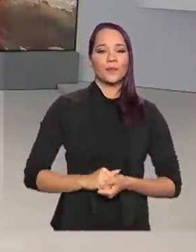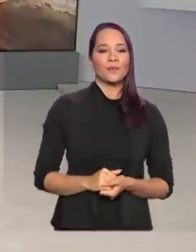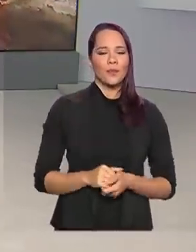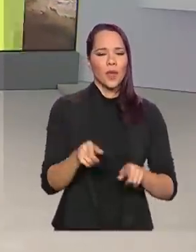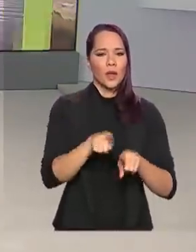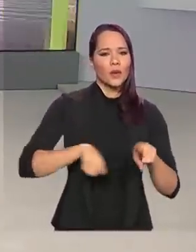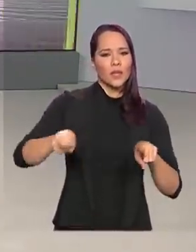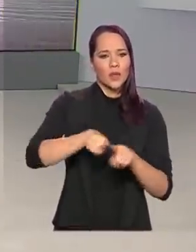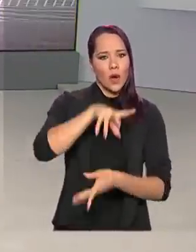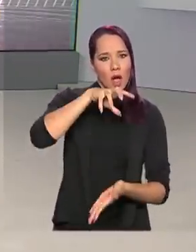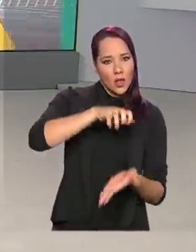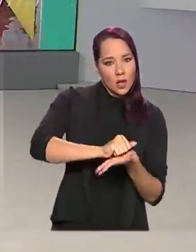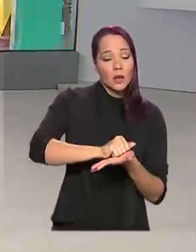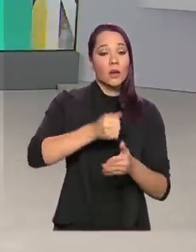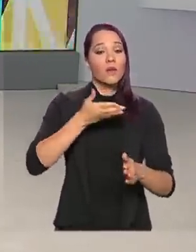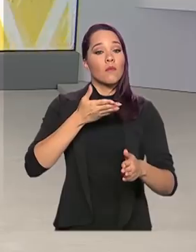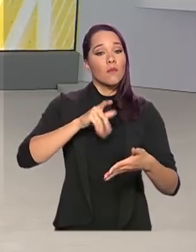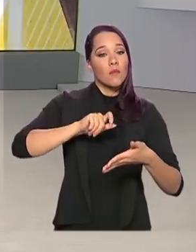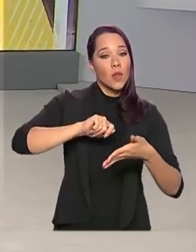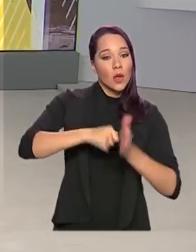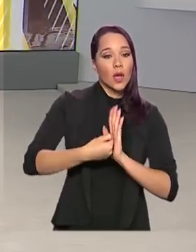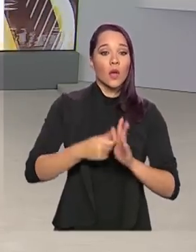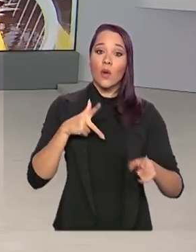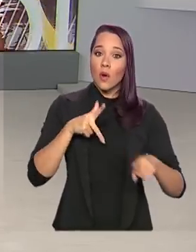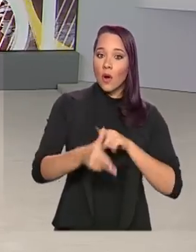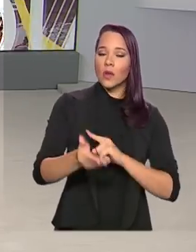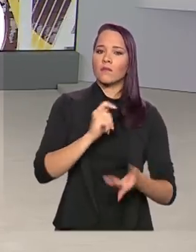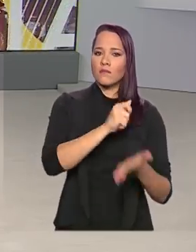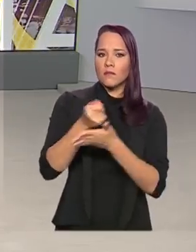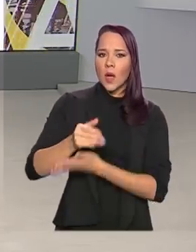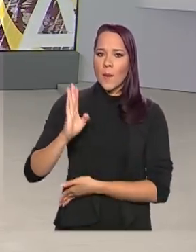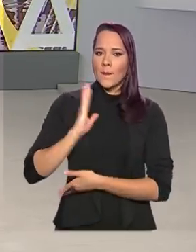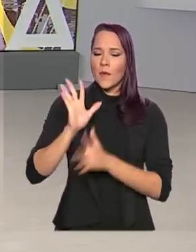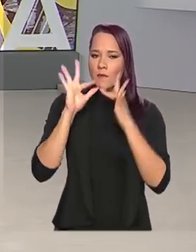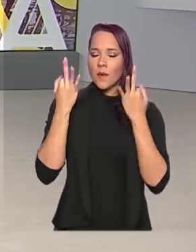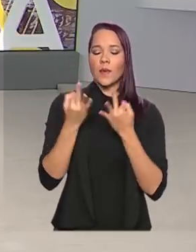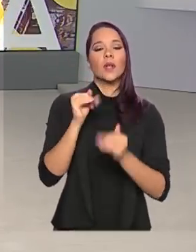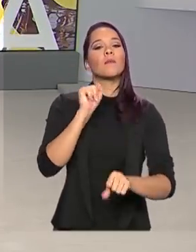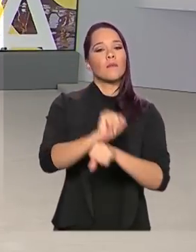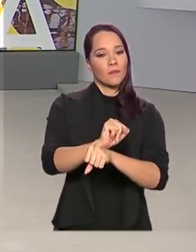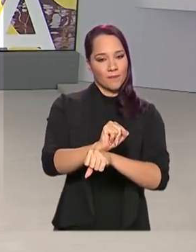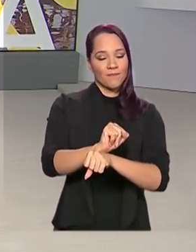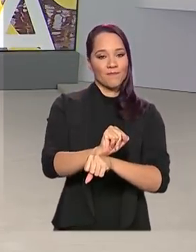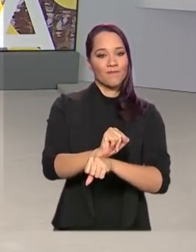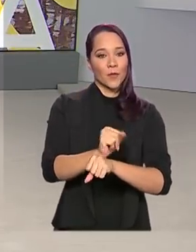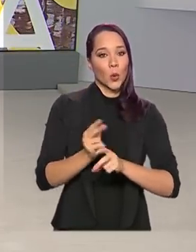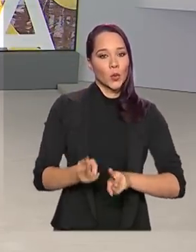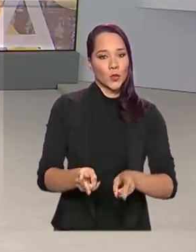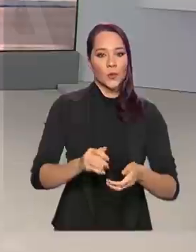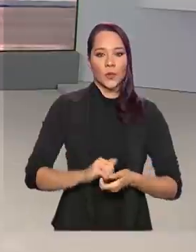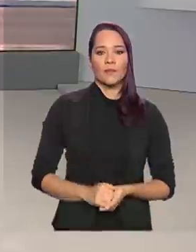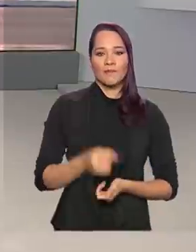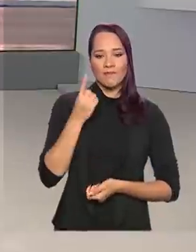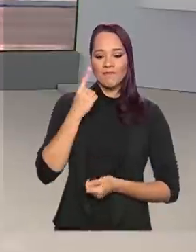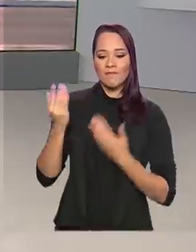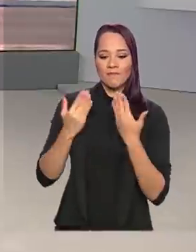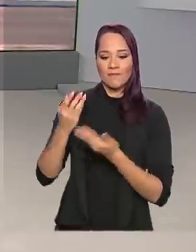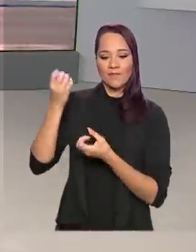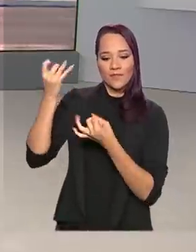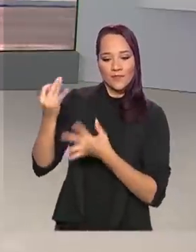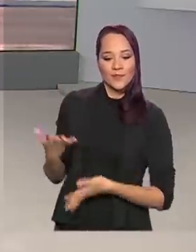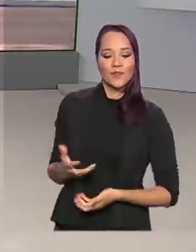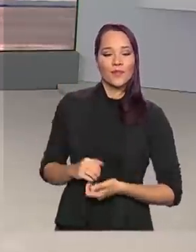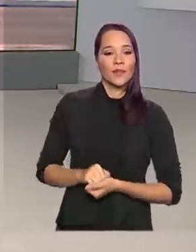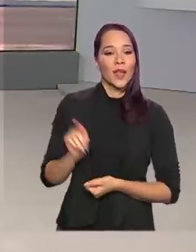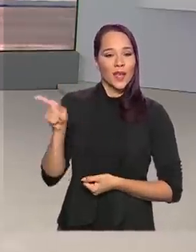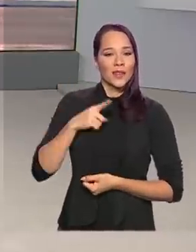Atualizações cadastrais, bloqueio e corte de pagamentos do Bolsa Família vão permanecer suspensos. Vamos conversar sobre isso com o Glauco de Queiroz.